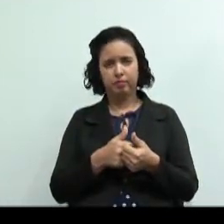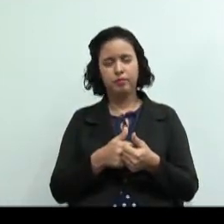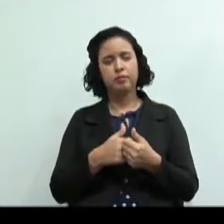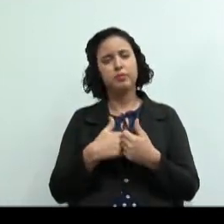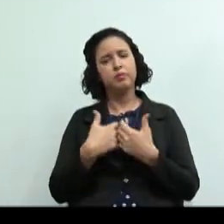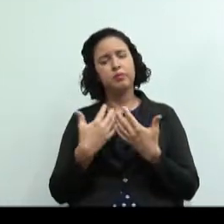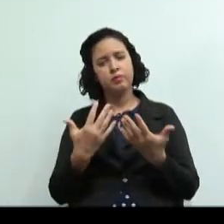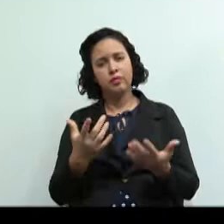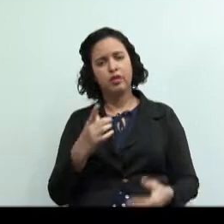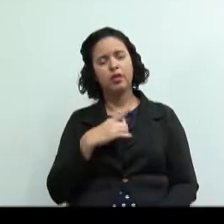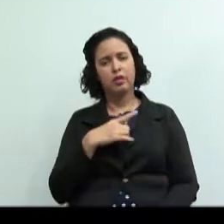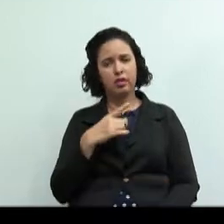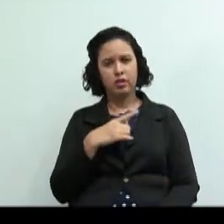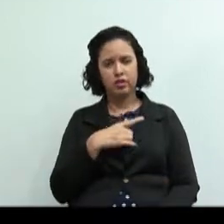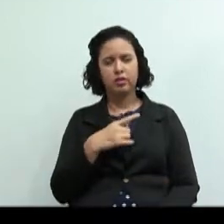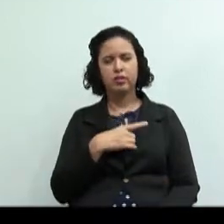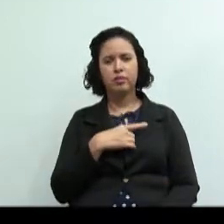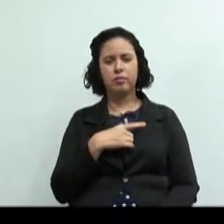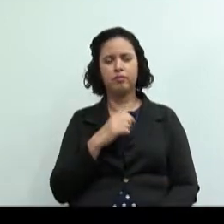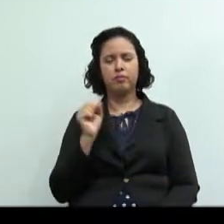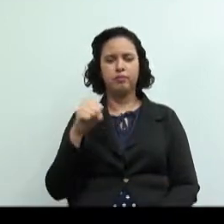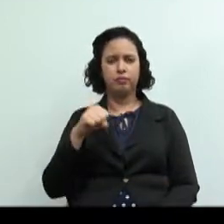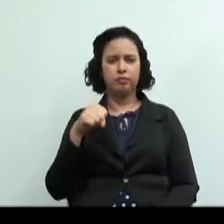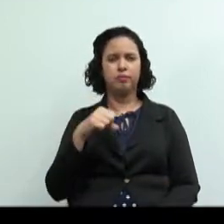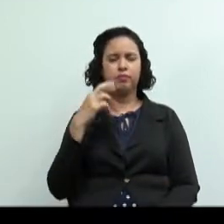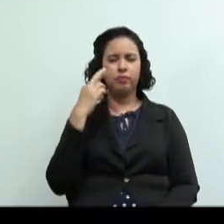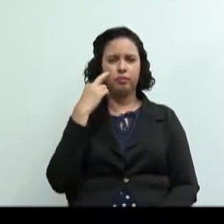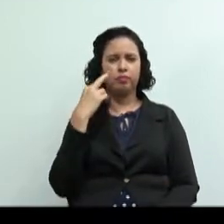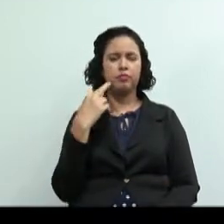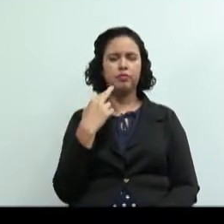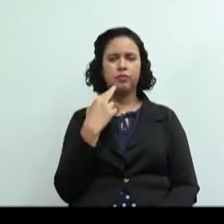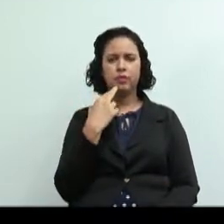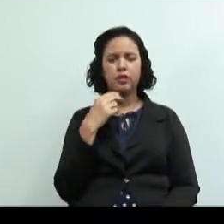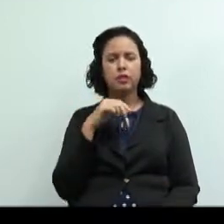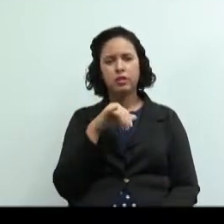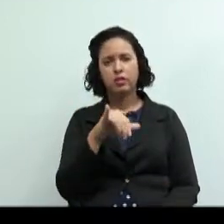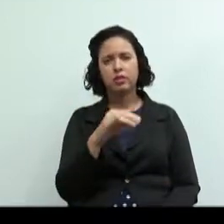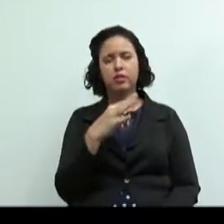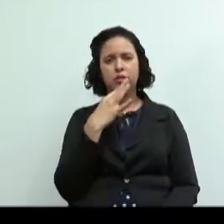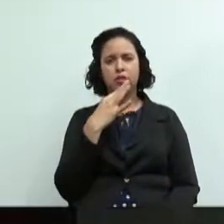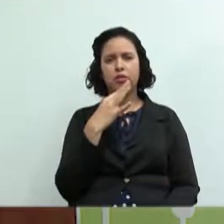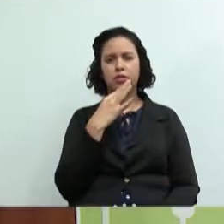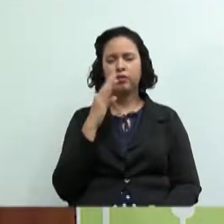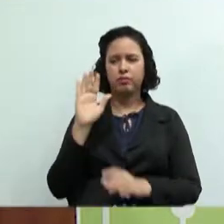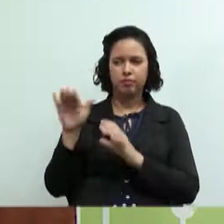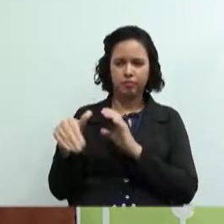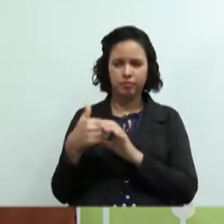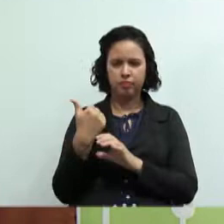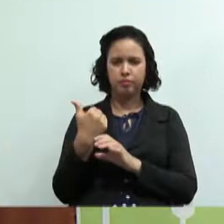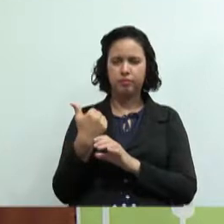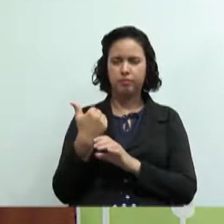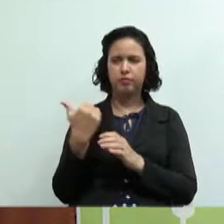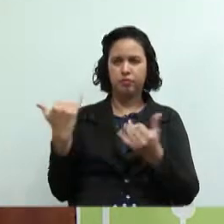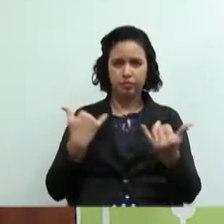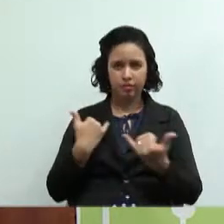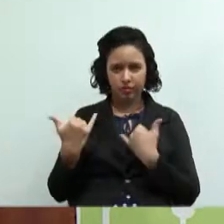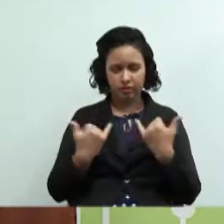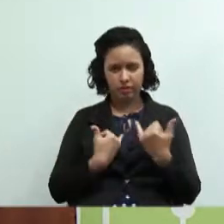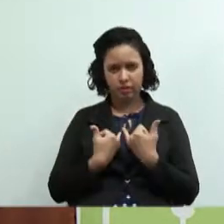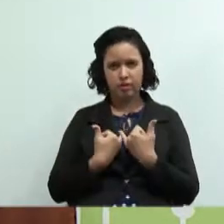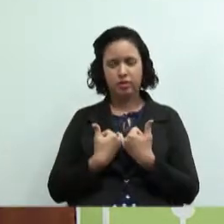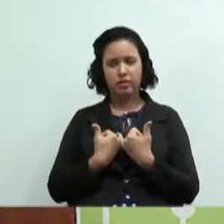o nosso conhecimento existem cooperativas em Rondônia se você conhecer mande o seu alô nos informe nos avise